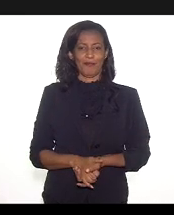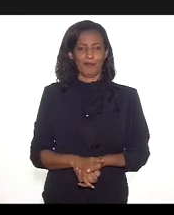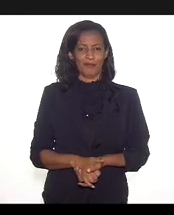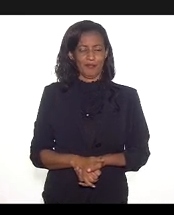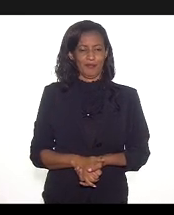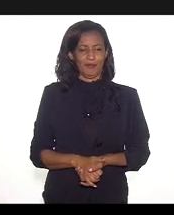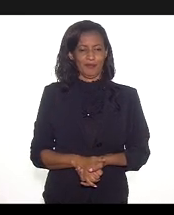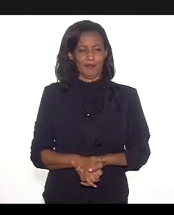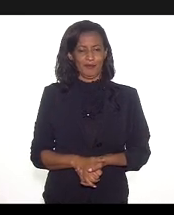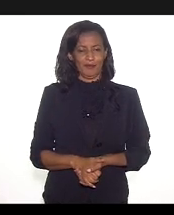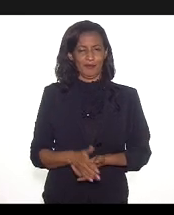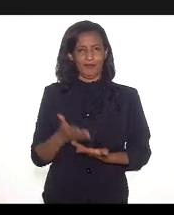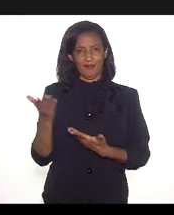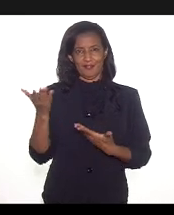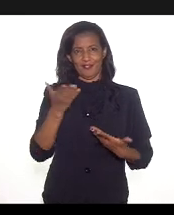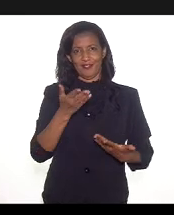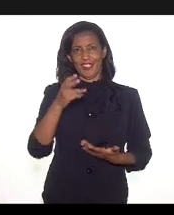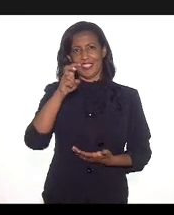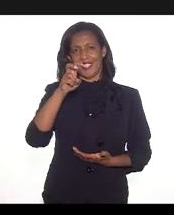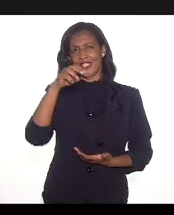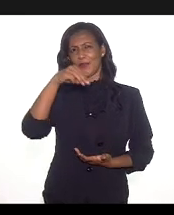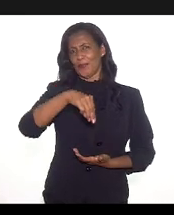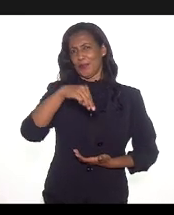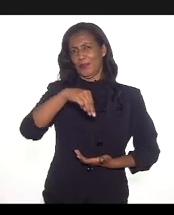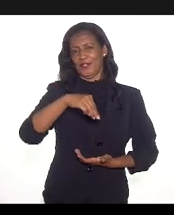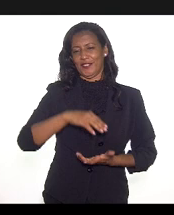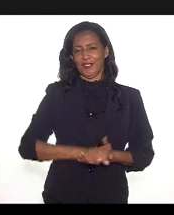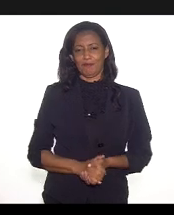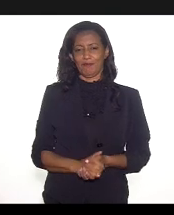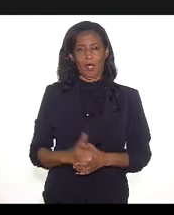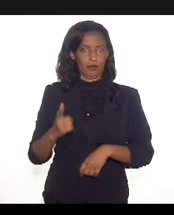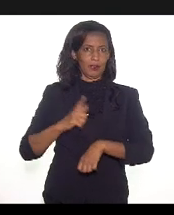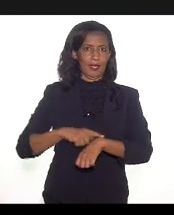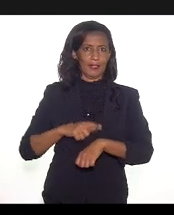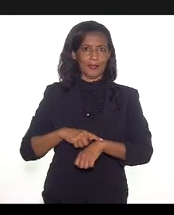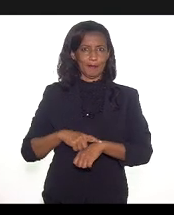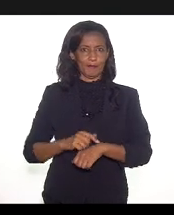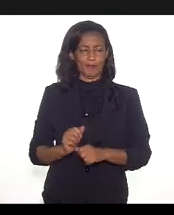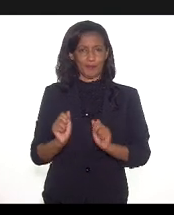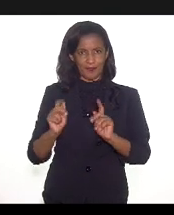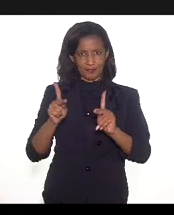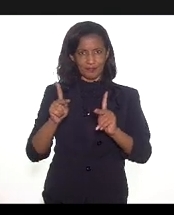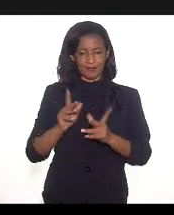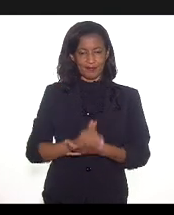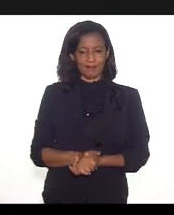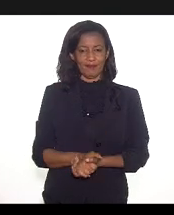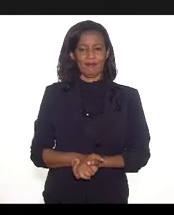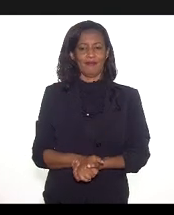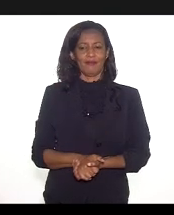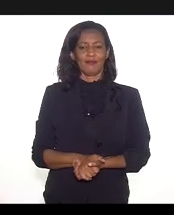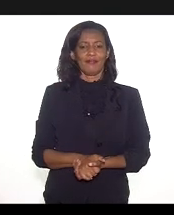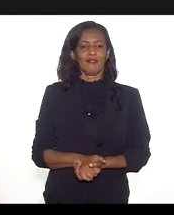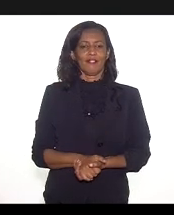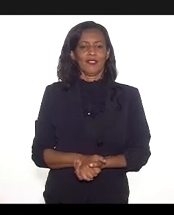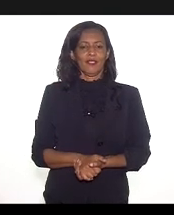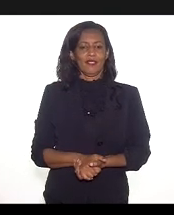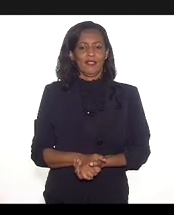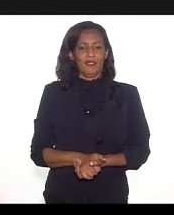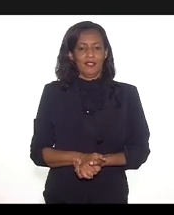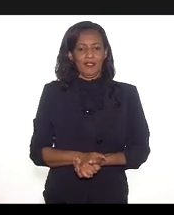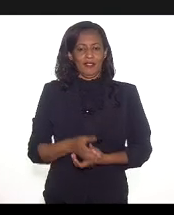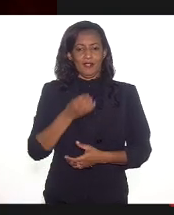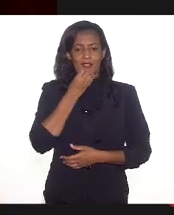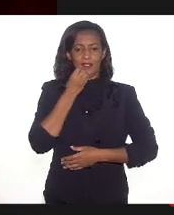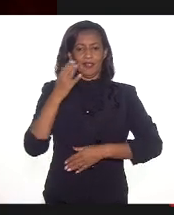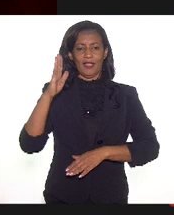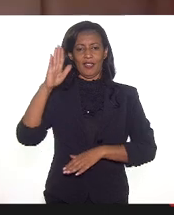Então, querido, você dispõe aí cinco minutos, Rosa do Tempo, tá bom, Álvaro? Vamos lá, então. Boa